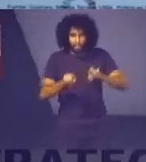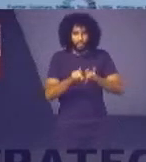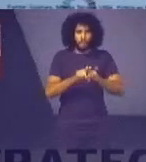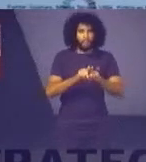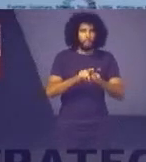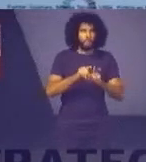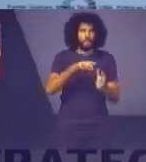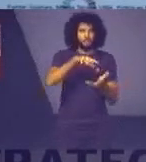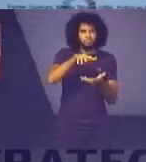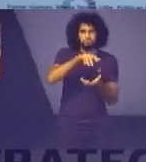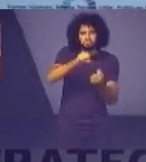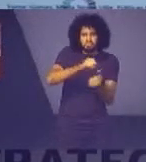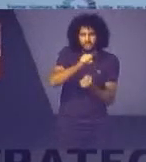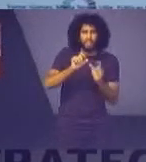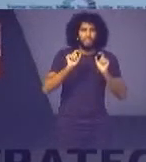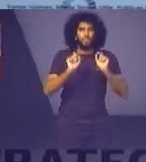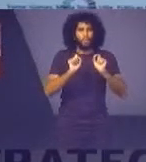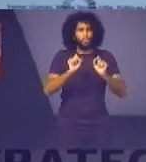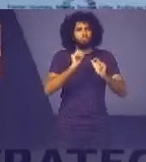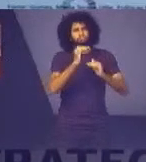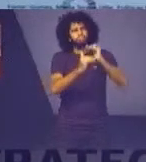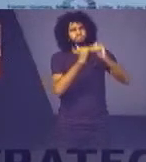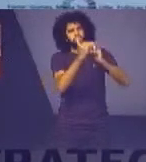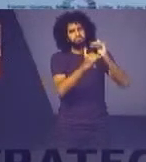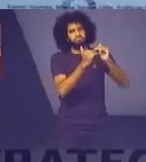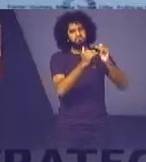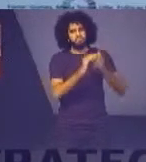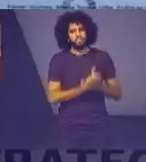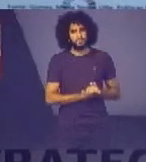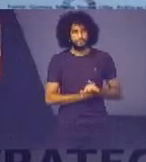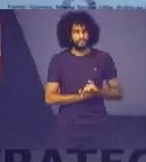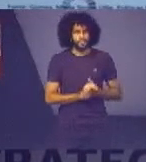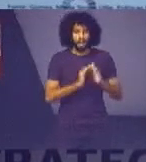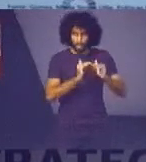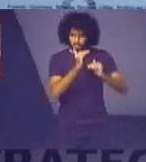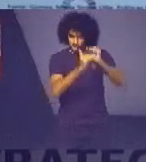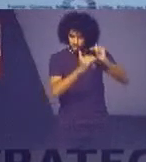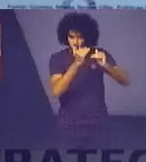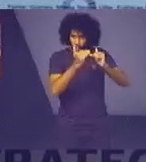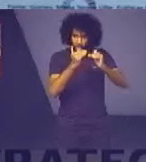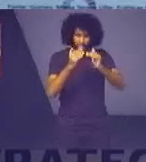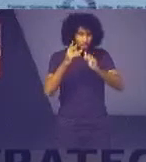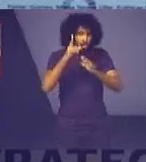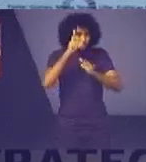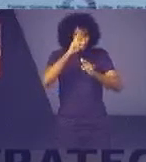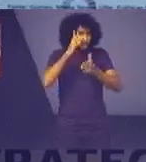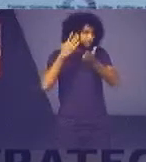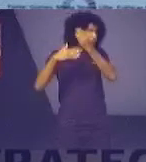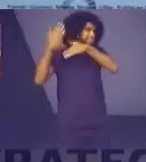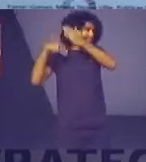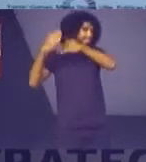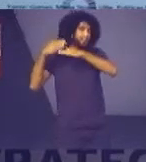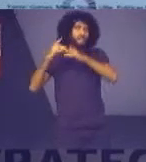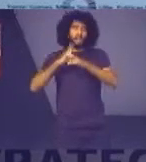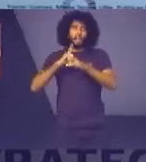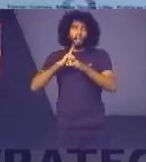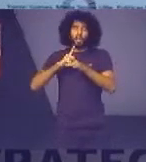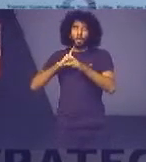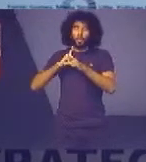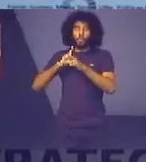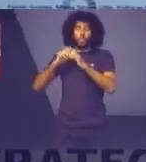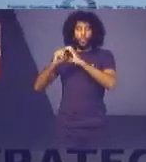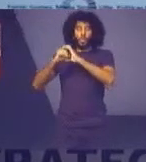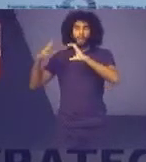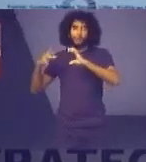sustentável O que é desenvolvimento? Então, desenvolvimento é um processo histórico De caráter universal e permanente